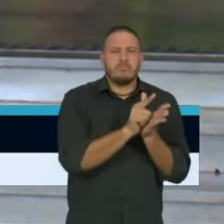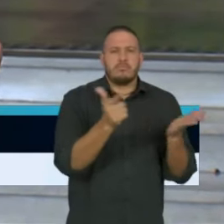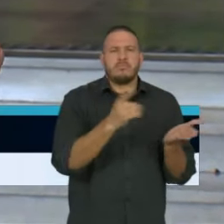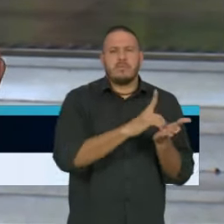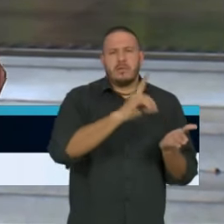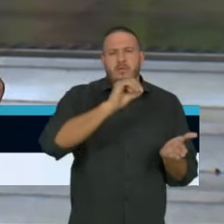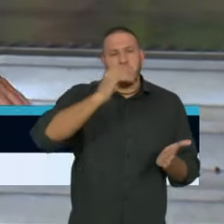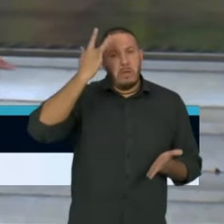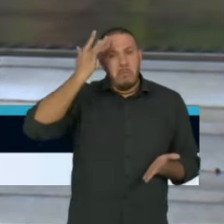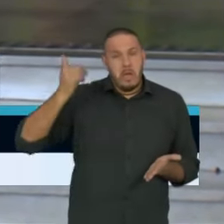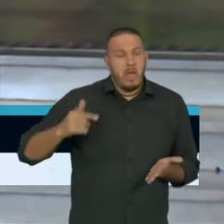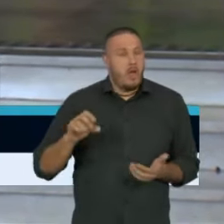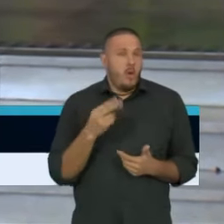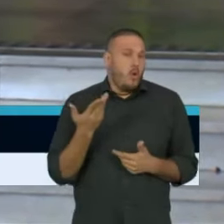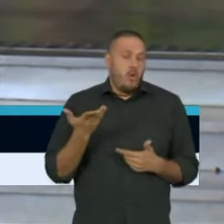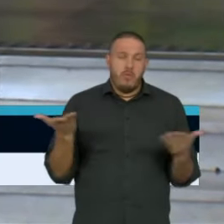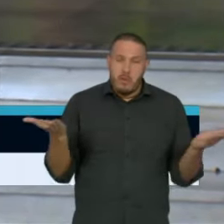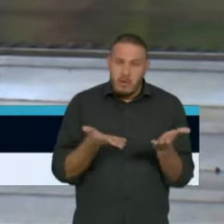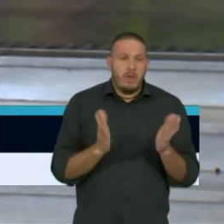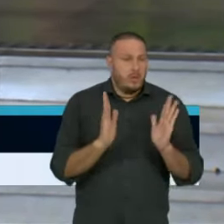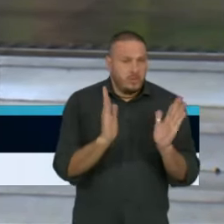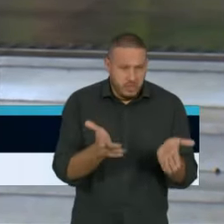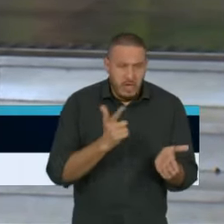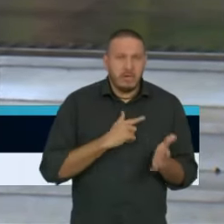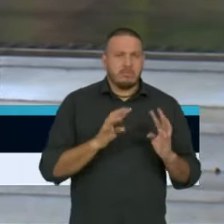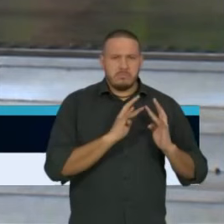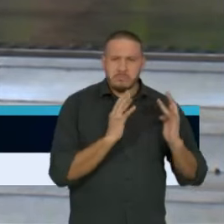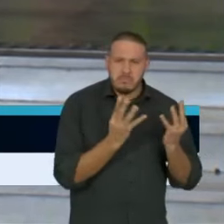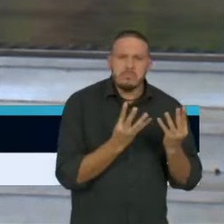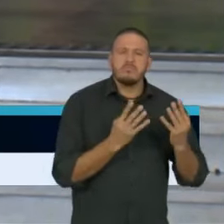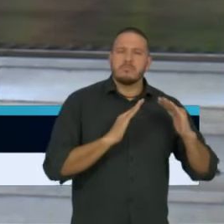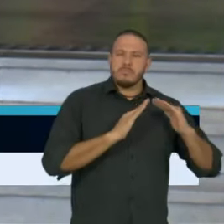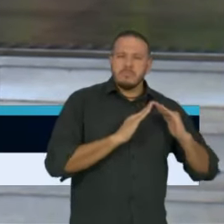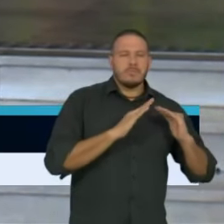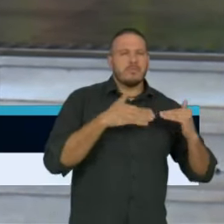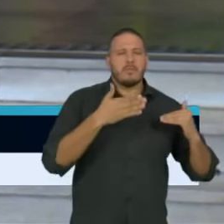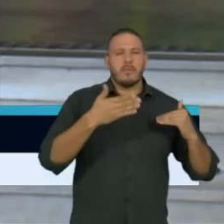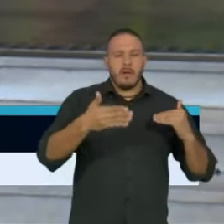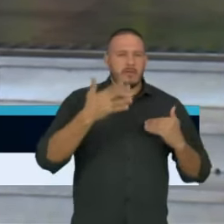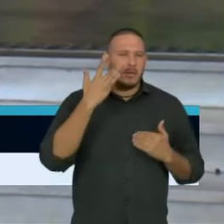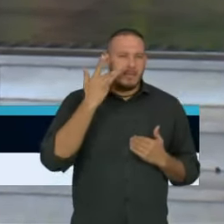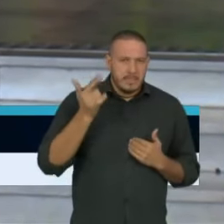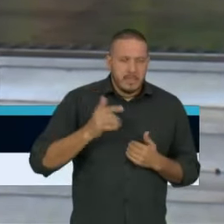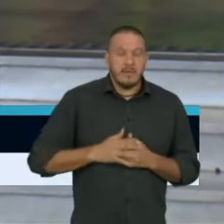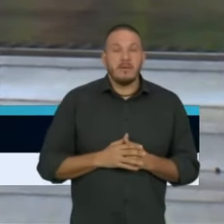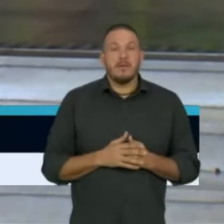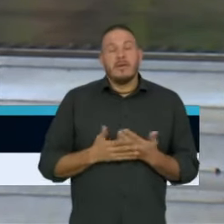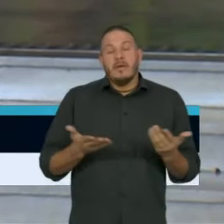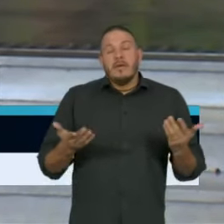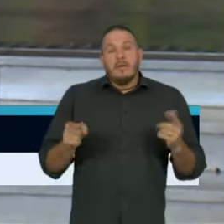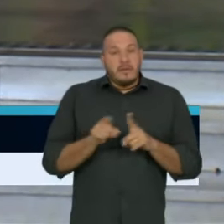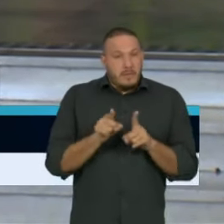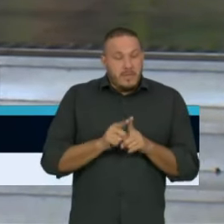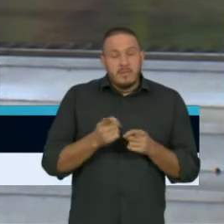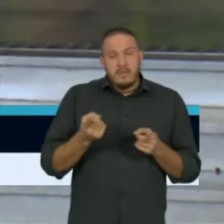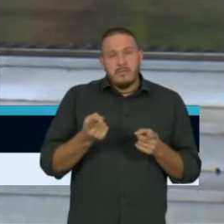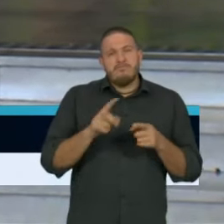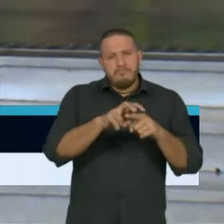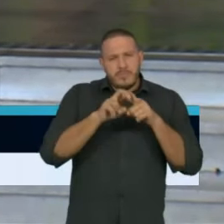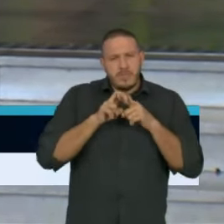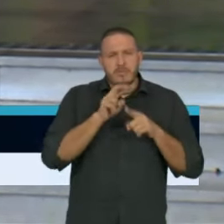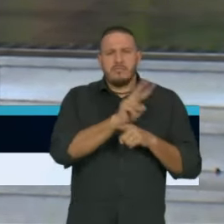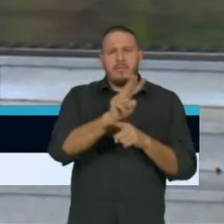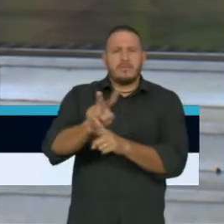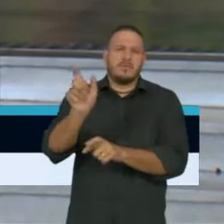amanhã ou o Diário Oficial que está em curso com a quarentena que vai até amanhã e, com isso, protejam os seus